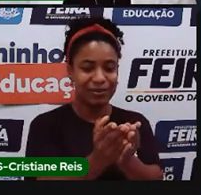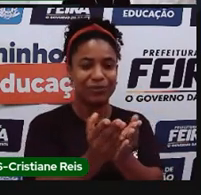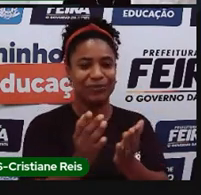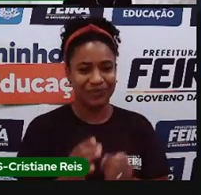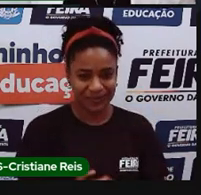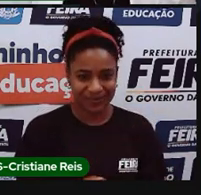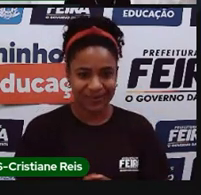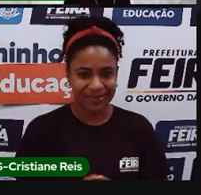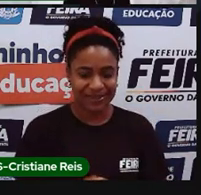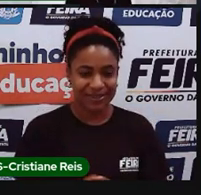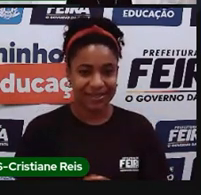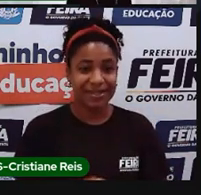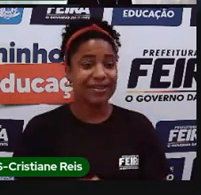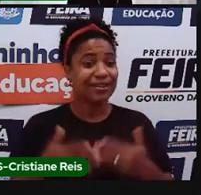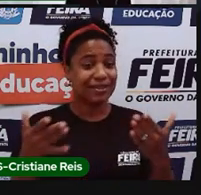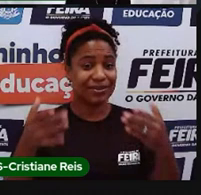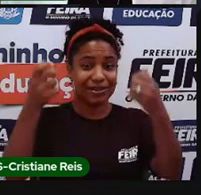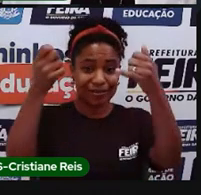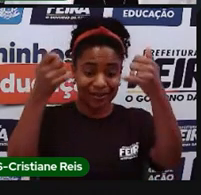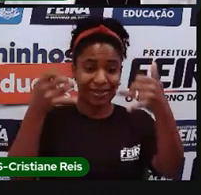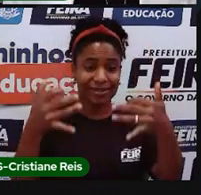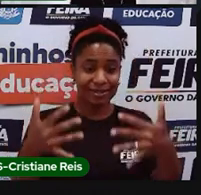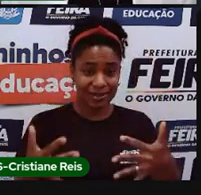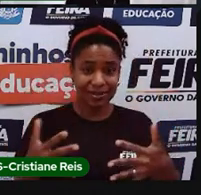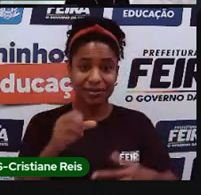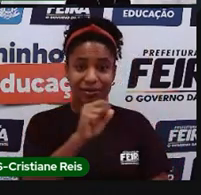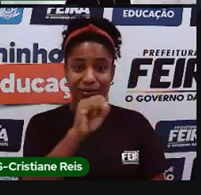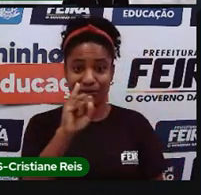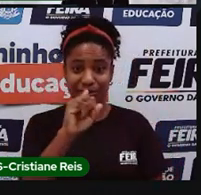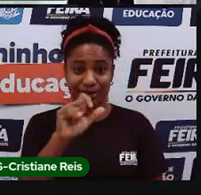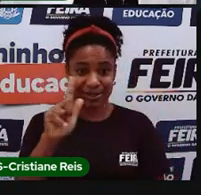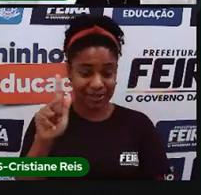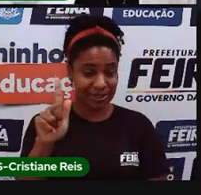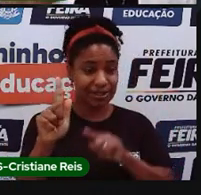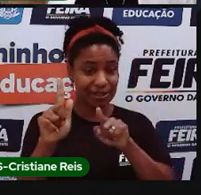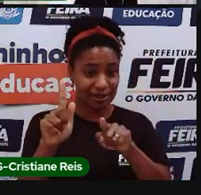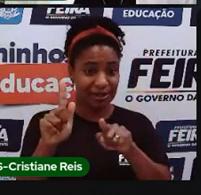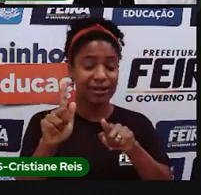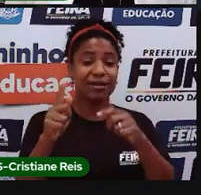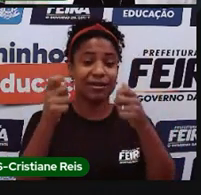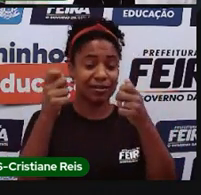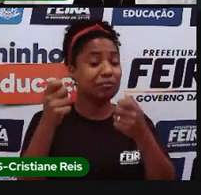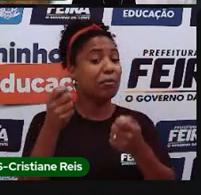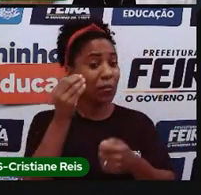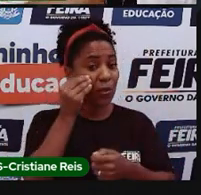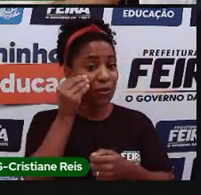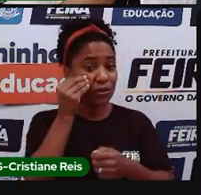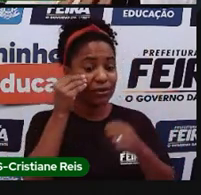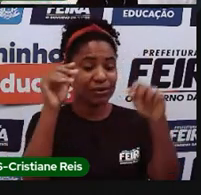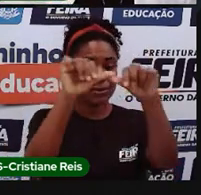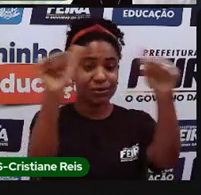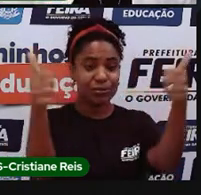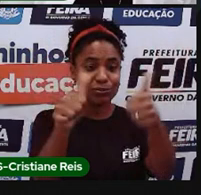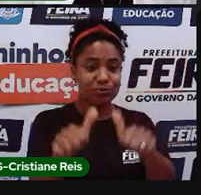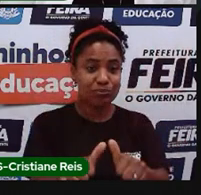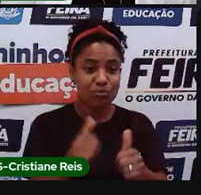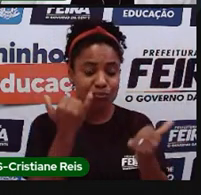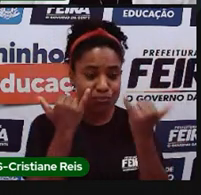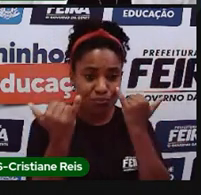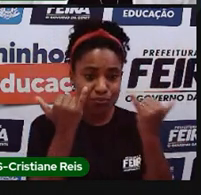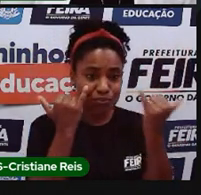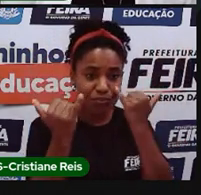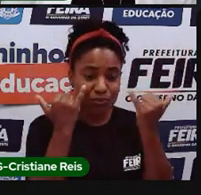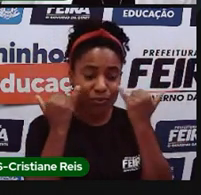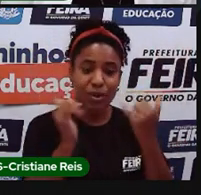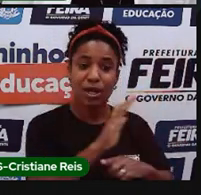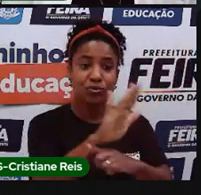Bom, como eu falei para vocês, esse sistema de informação geográfica, ele favoreceu muito o estudo dos mapas, né.